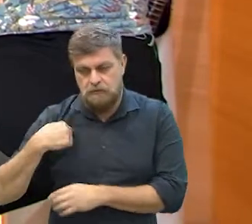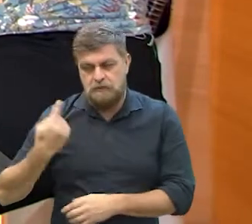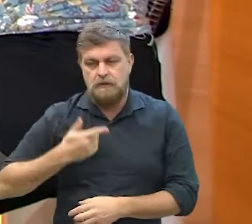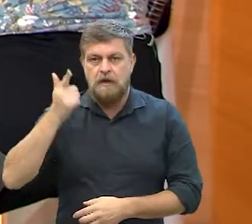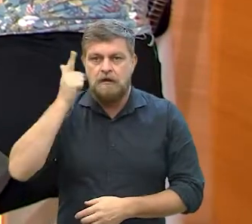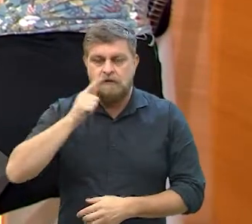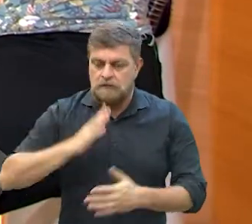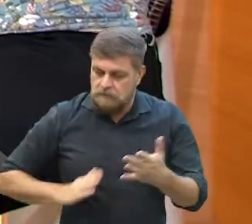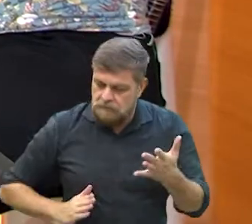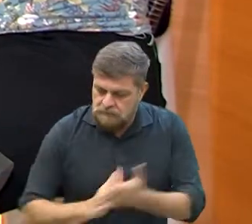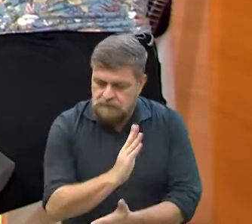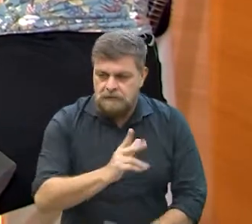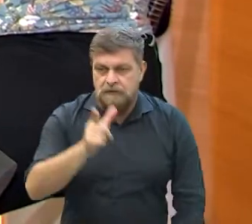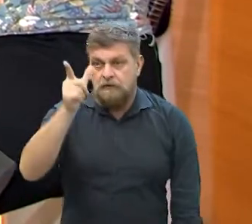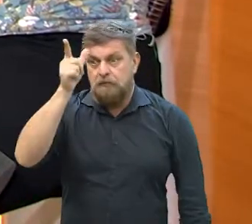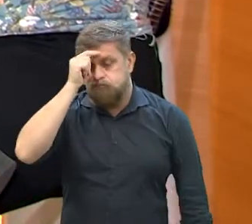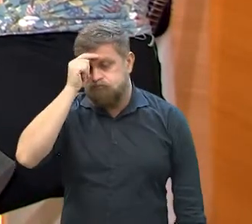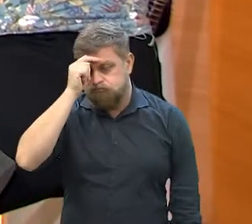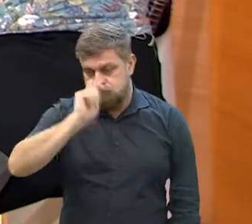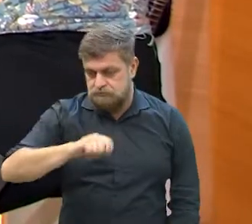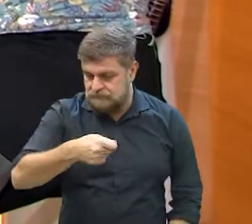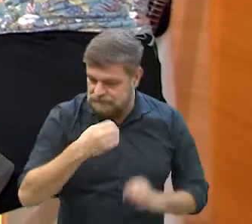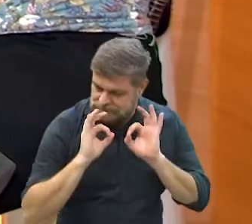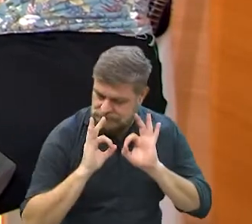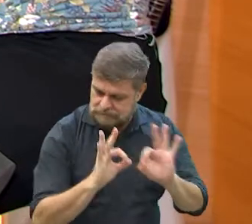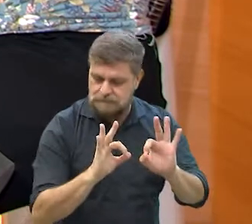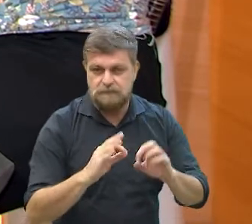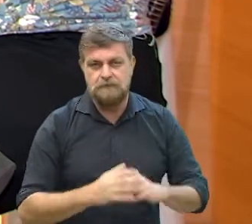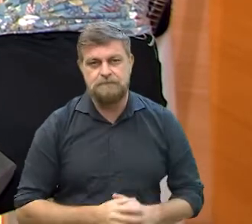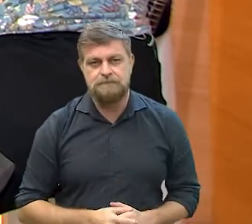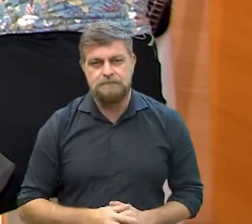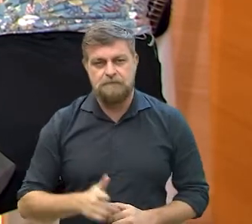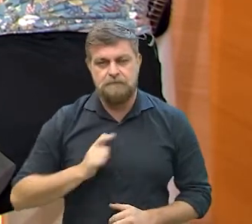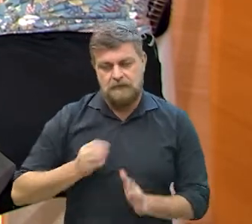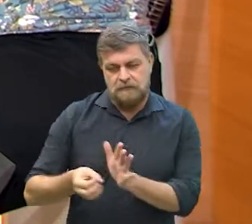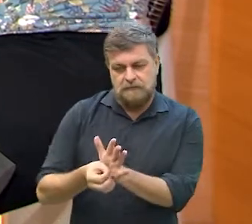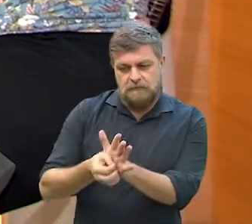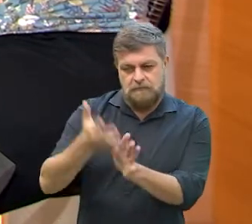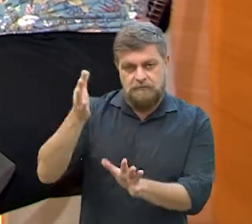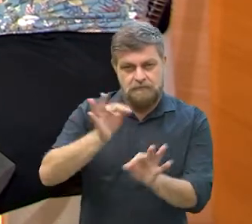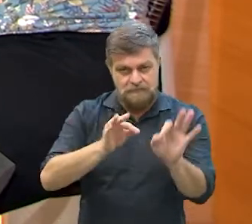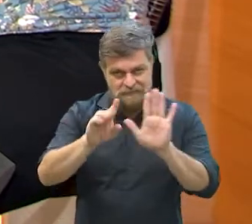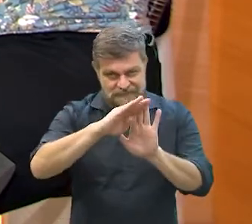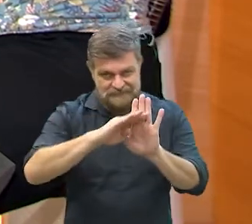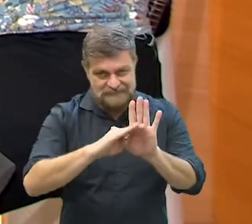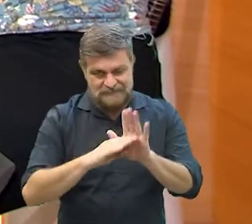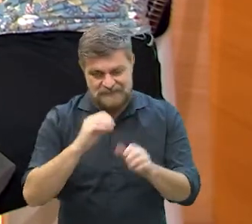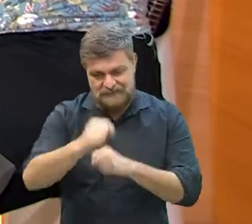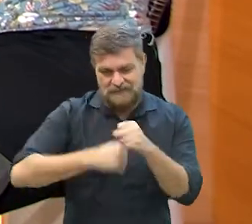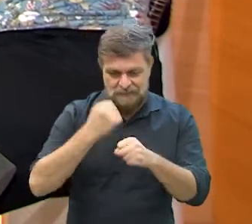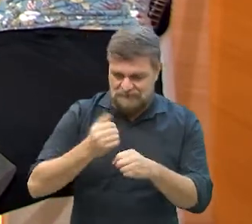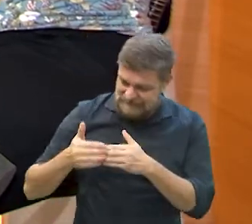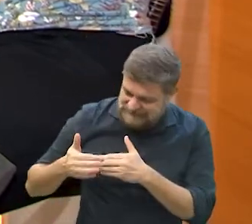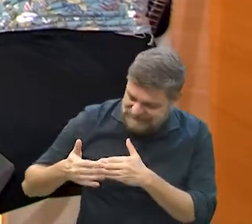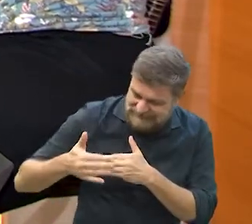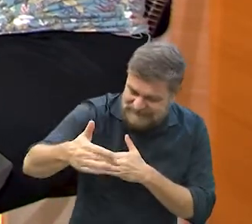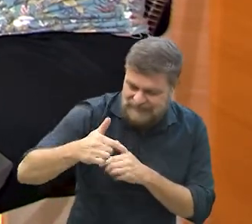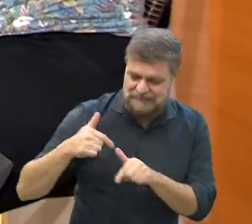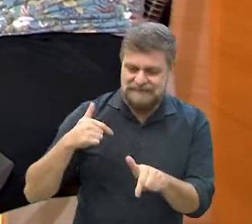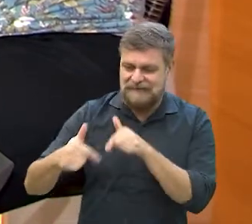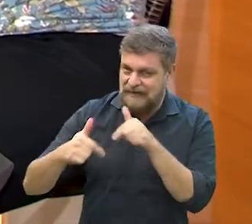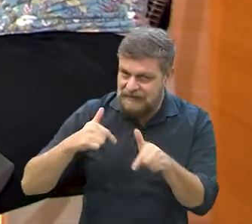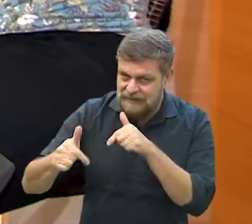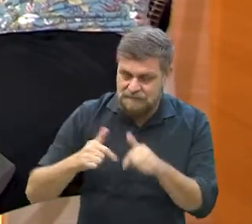pessoal, e nós conseguimos aprovar, então eu acho que isso é um bom sinal. E virão muitos outros projetos, né, ao longo desse ano.